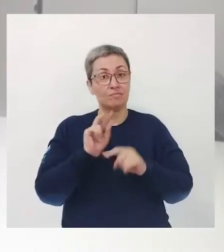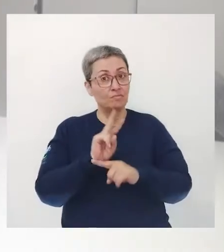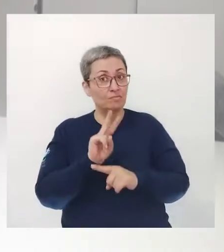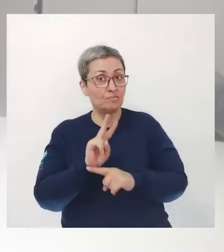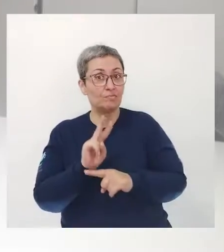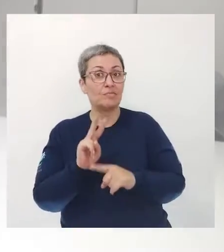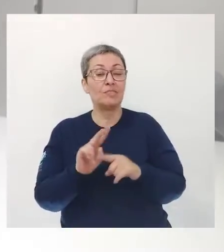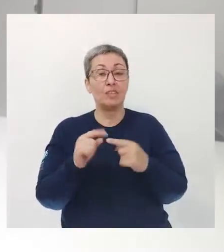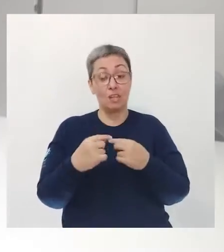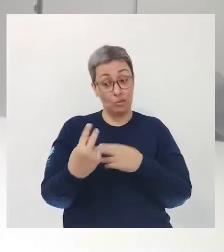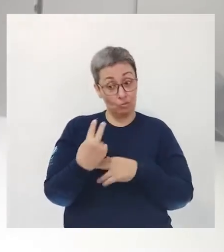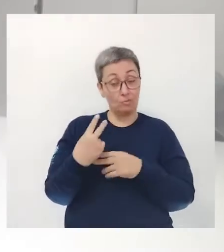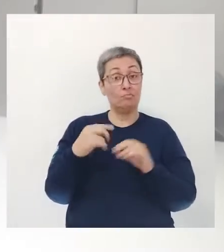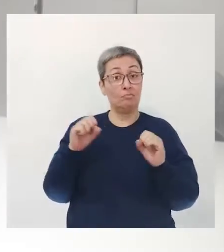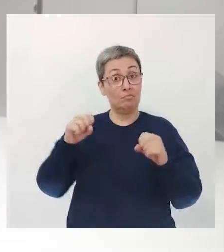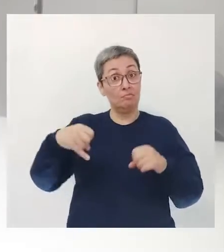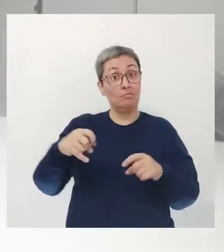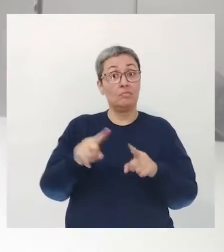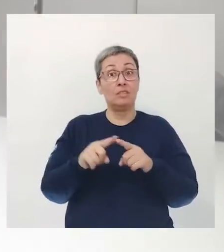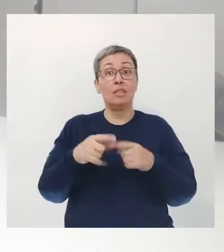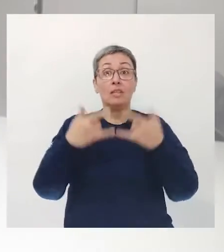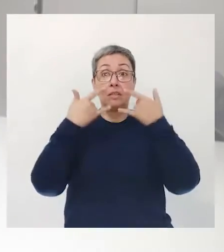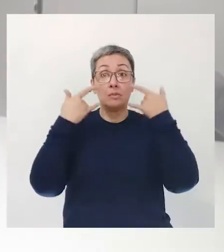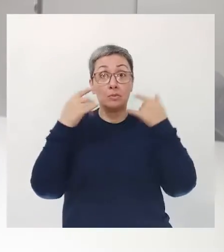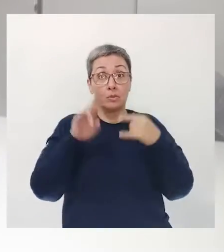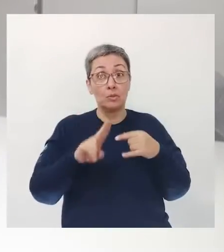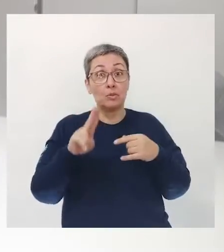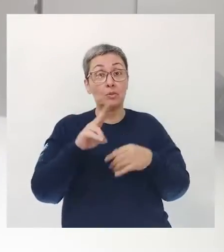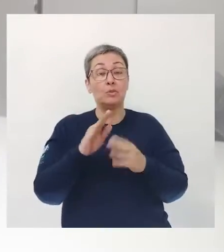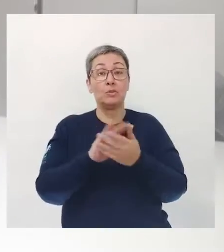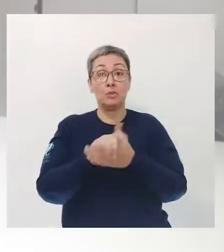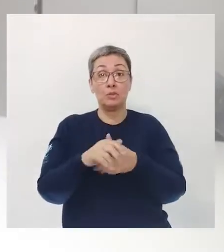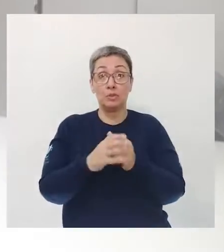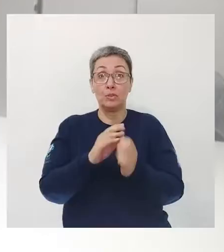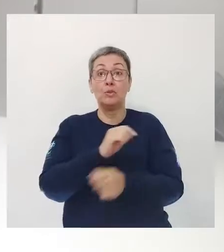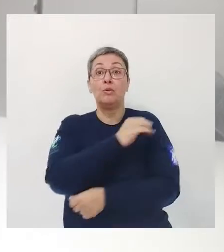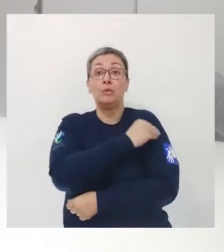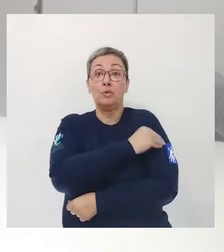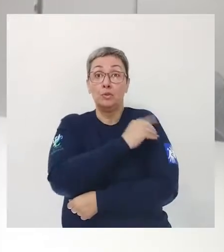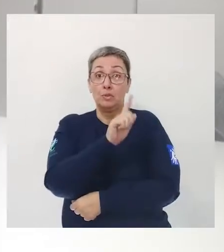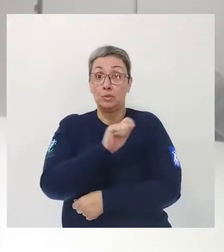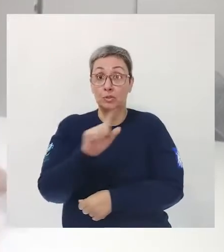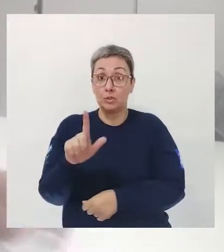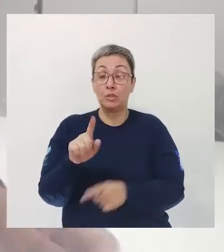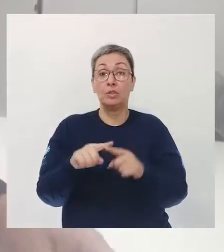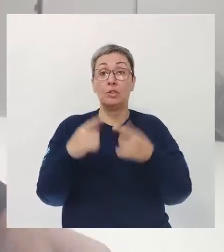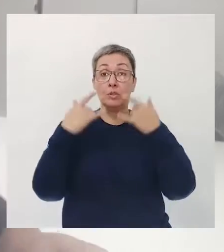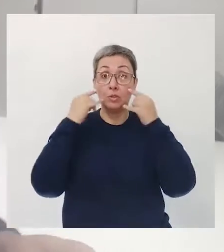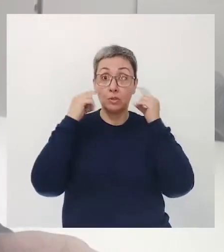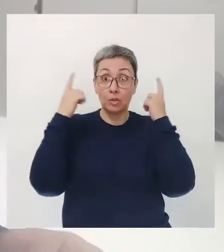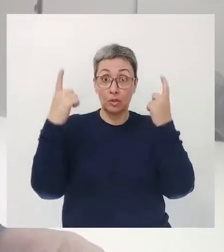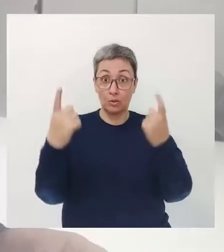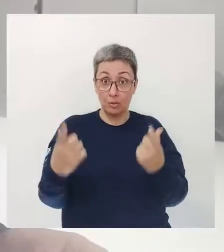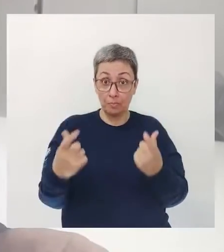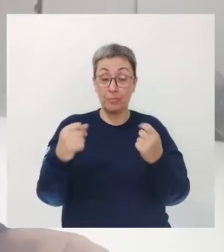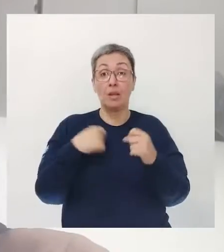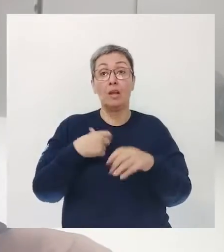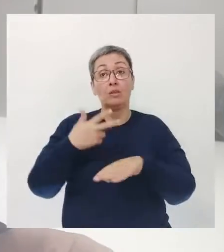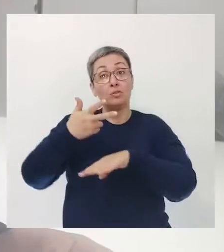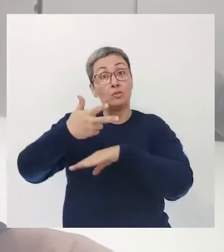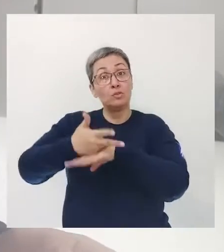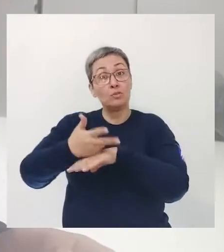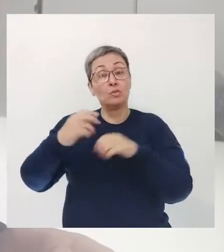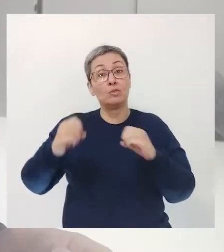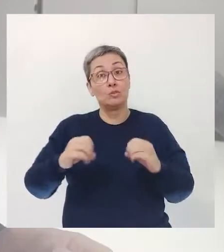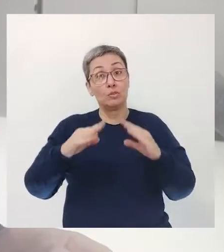estejam se cuidando, eu estou me cuidando. Uso máscara, uso álcool gel e você também. Eu estou tirando a minha máscara aqui porque eu estou gravando o